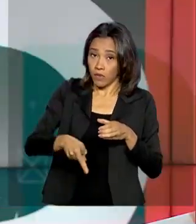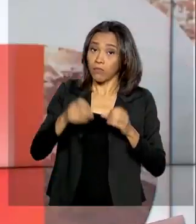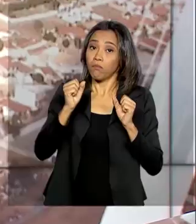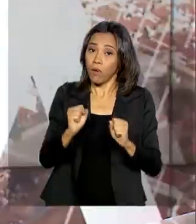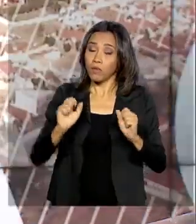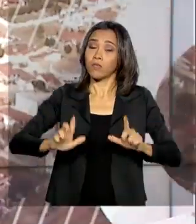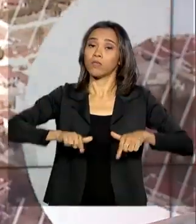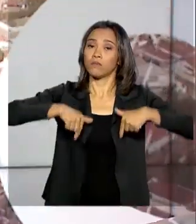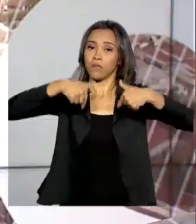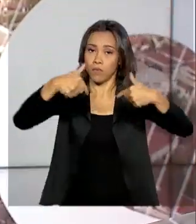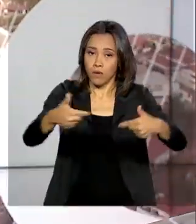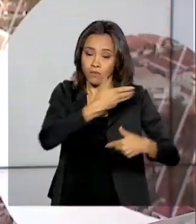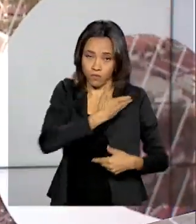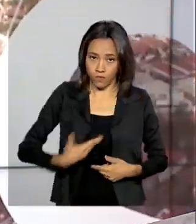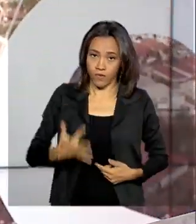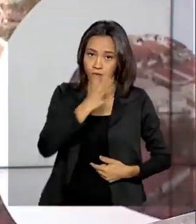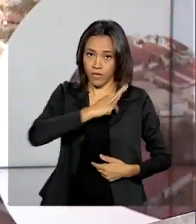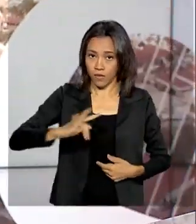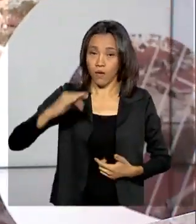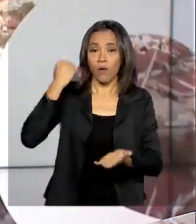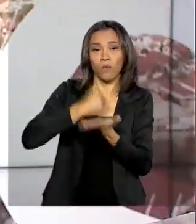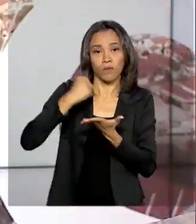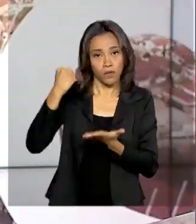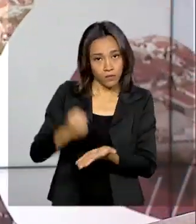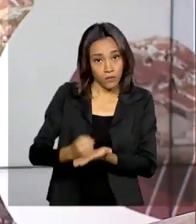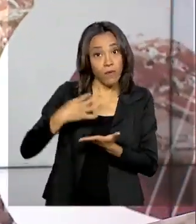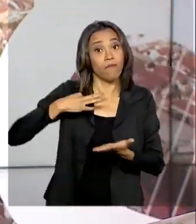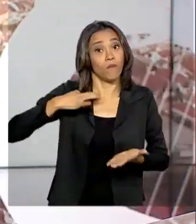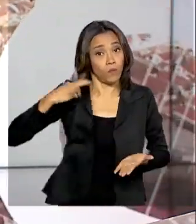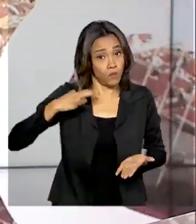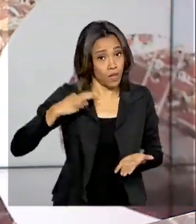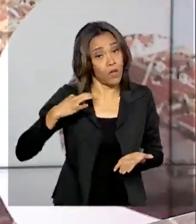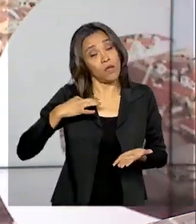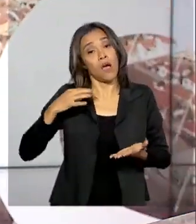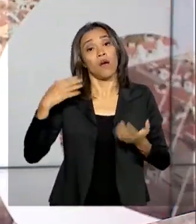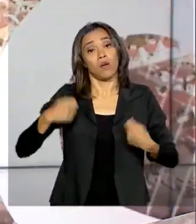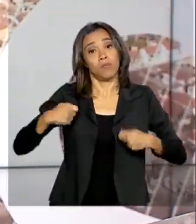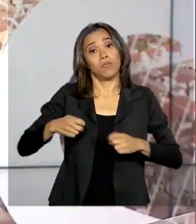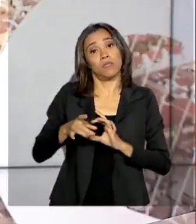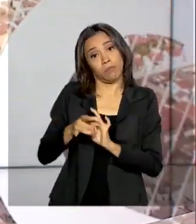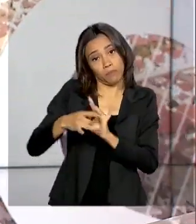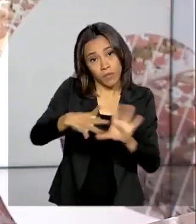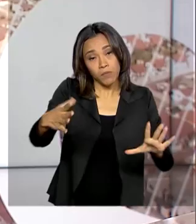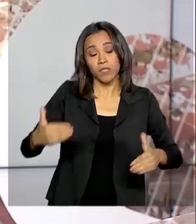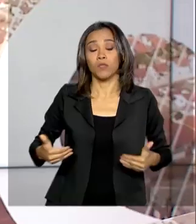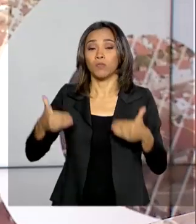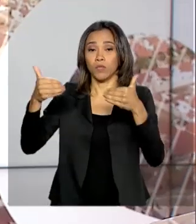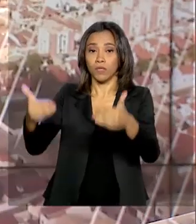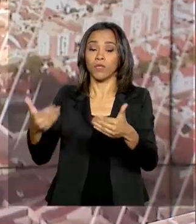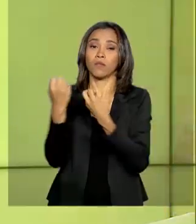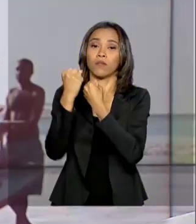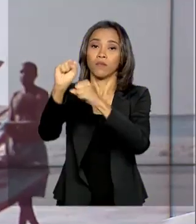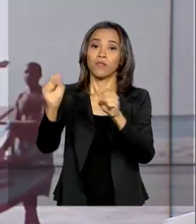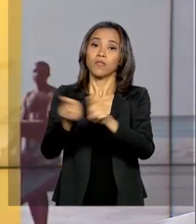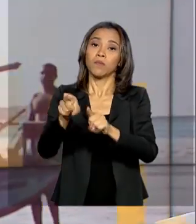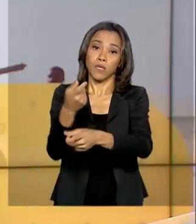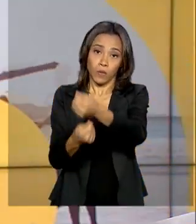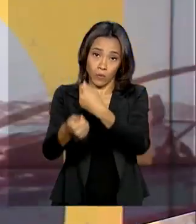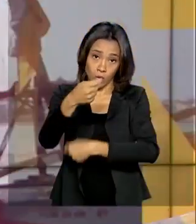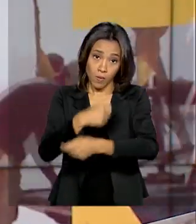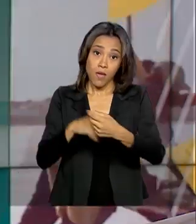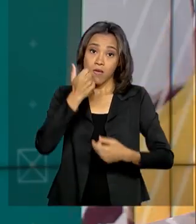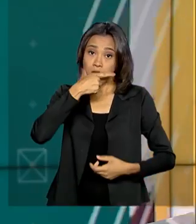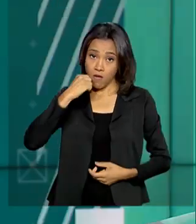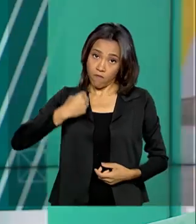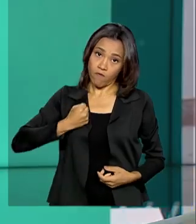Federal. A contratação será voluntária e depende da autorização dos Ministérios da Defesa e Economia. O militar da reserva que for